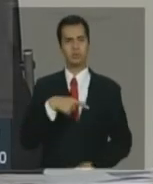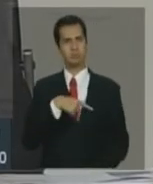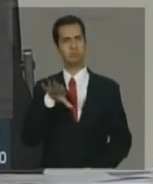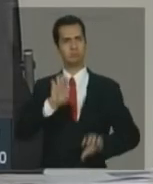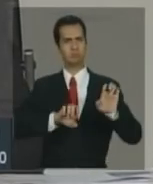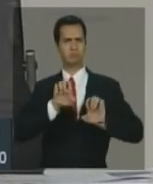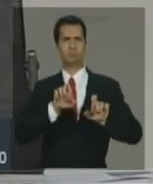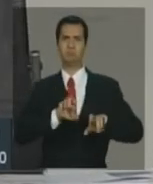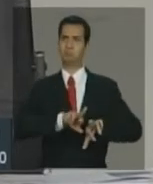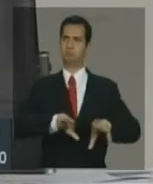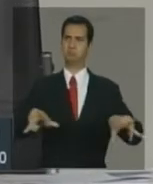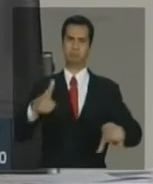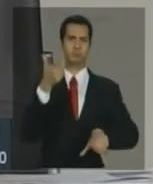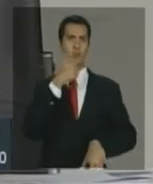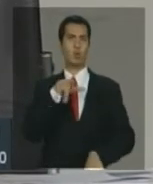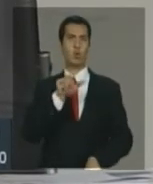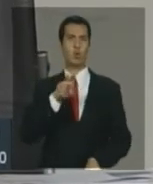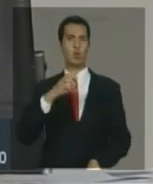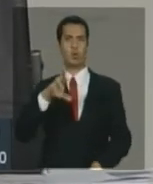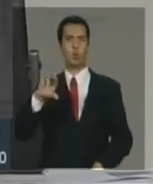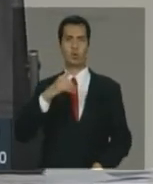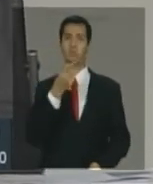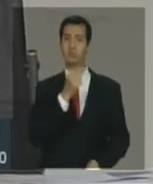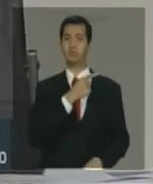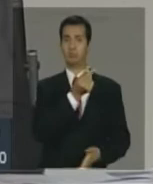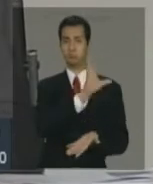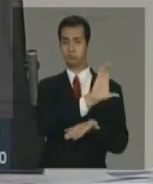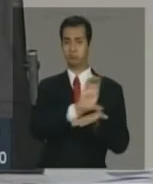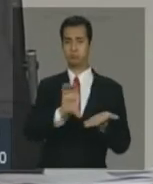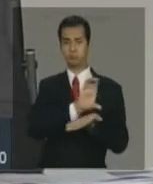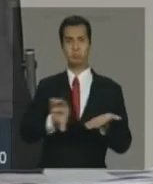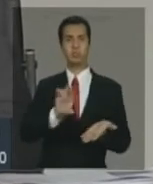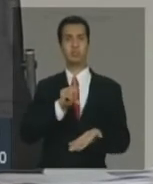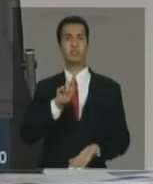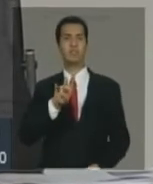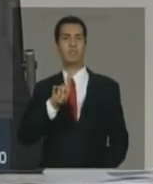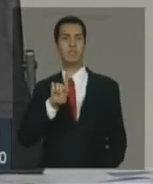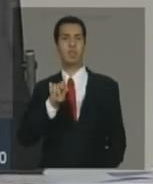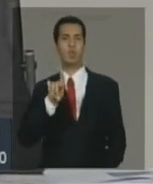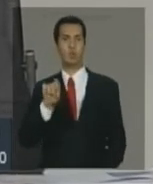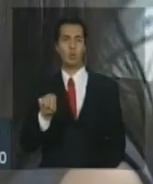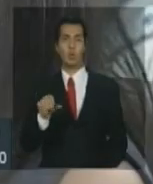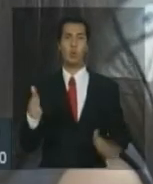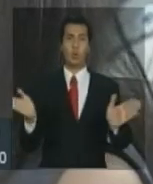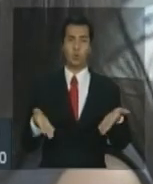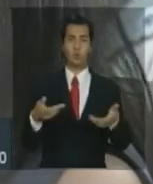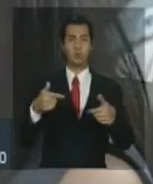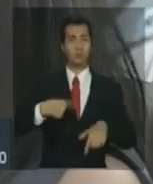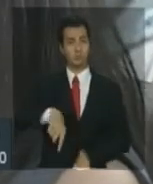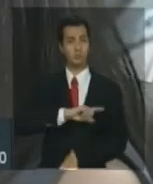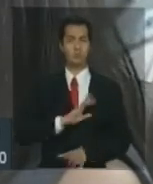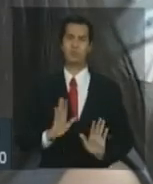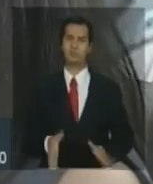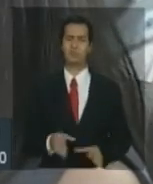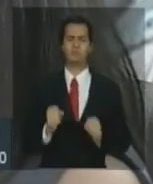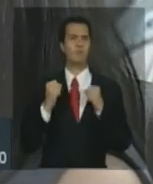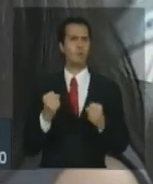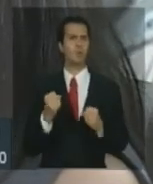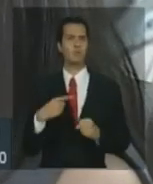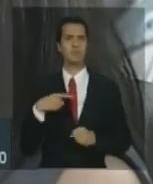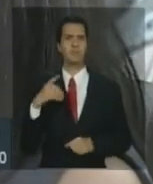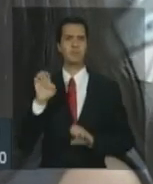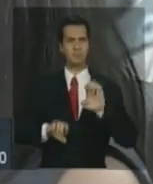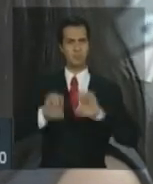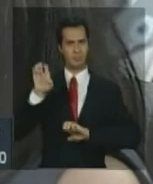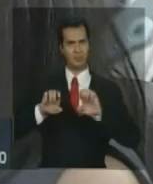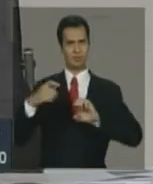grande, e isso é importante, elas produzem importante dividendos. Nós já estamos há vários anos com dividendos bem fortes das nossas empresas